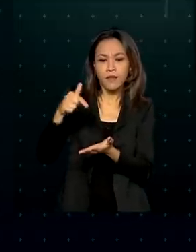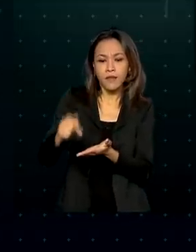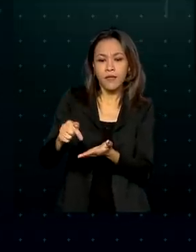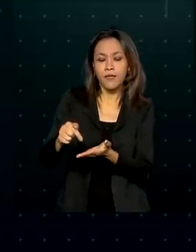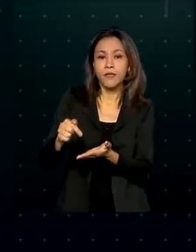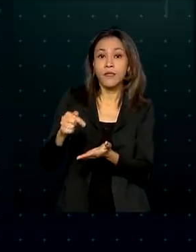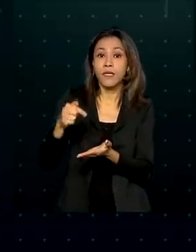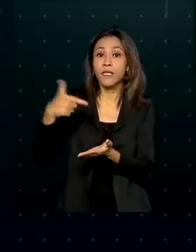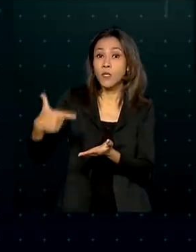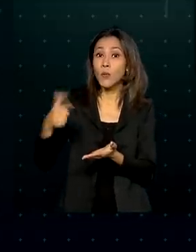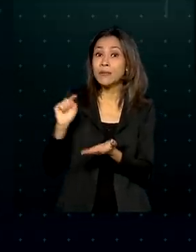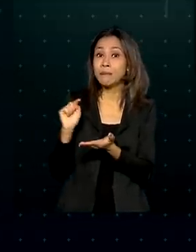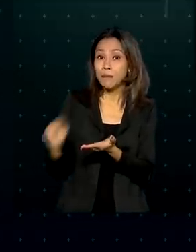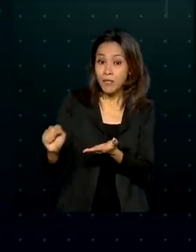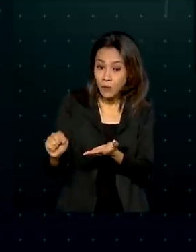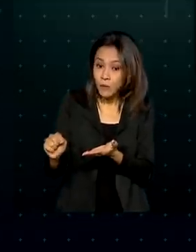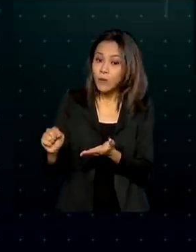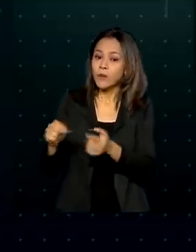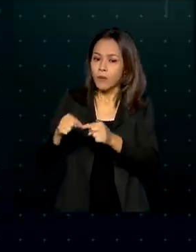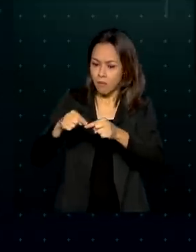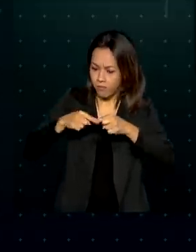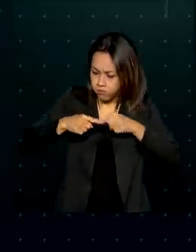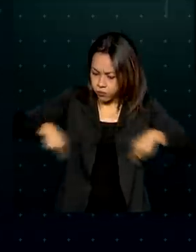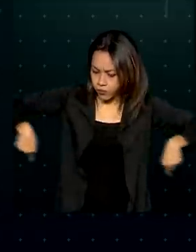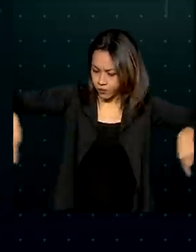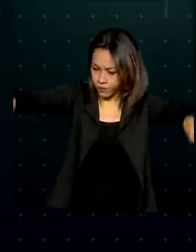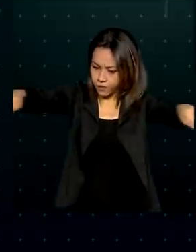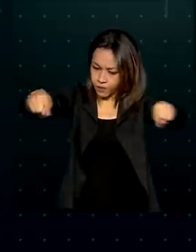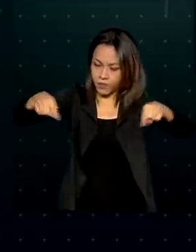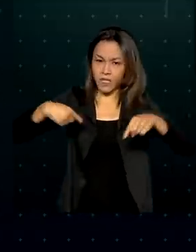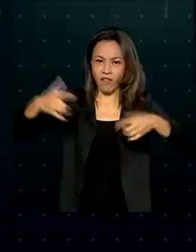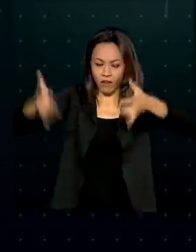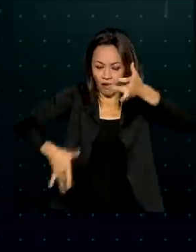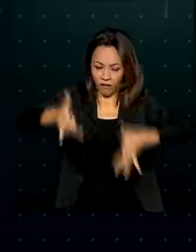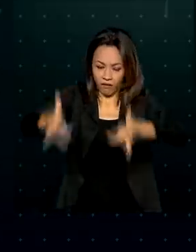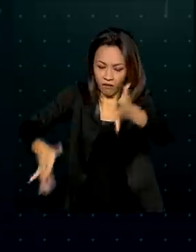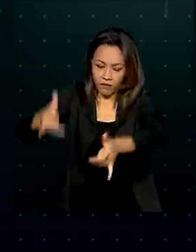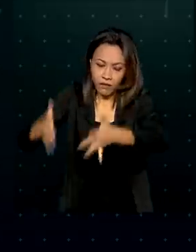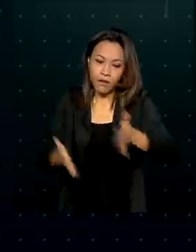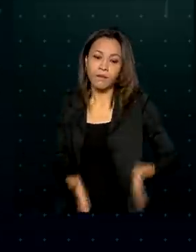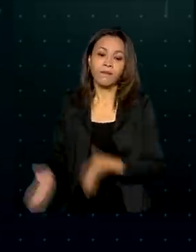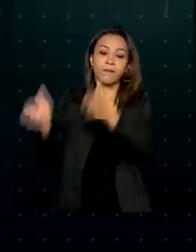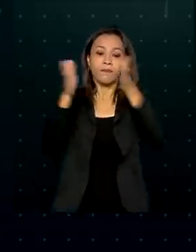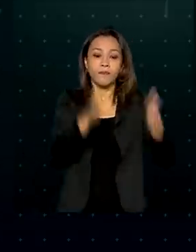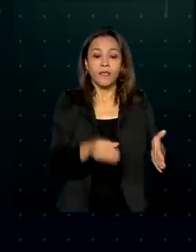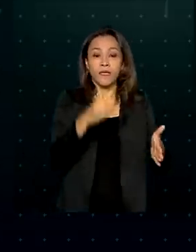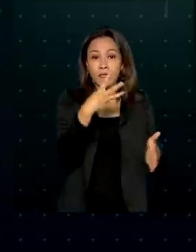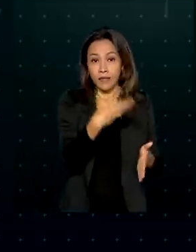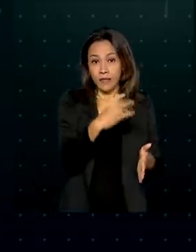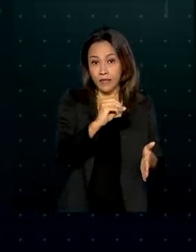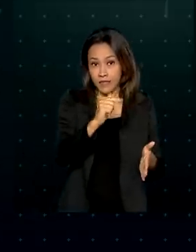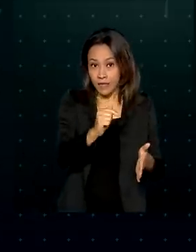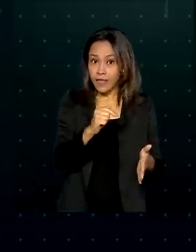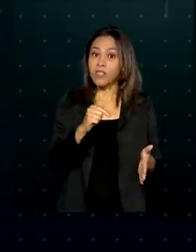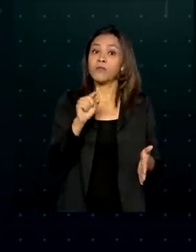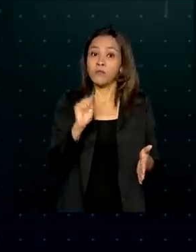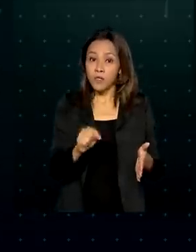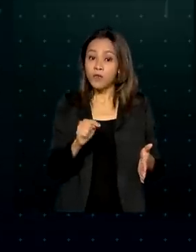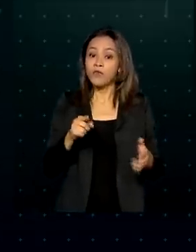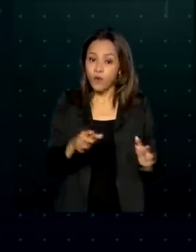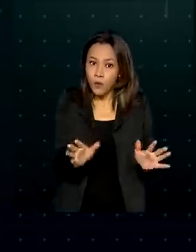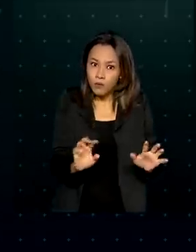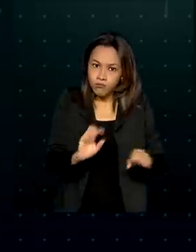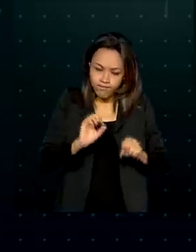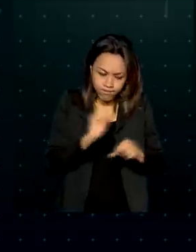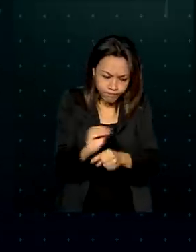mil hectares de pastagens degradadas. 307 mil hectares foram recuperados pelo plantio direto e 47